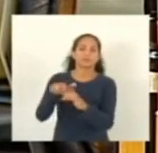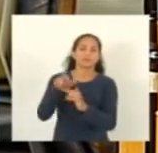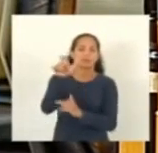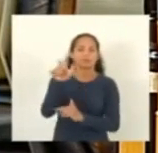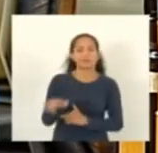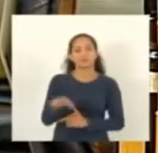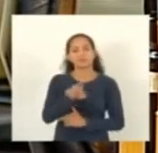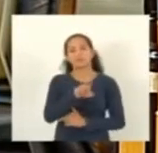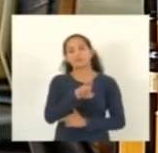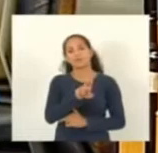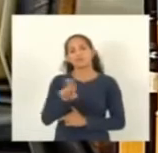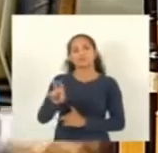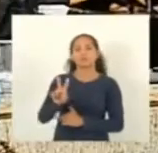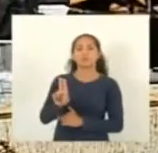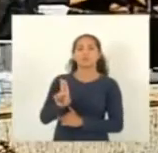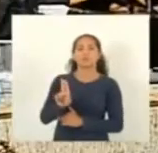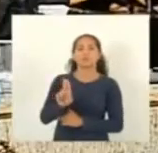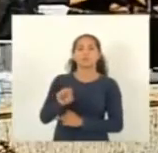umbelina senhor presidente